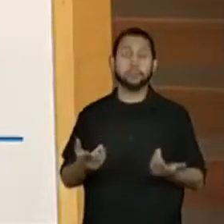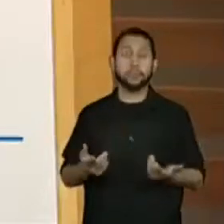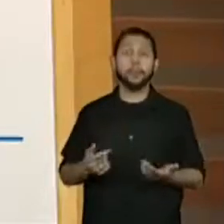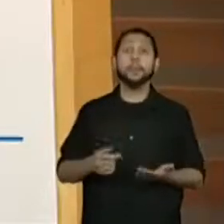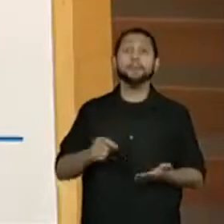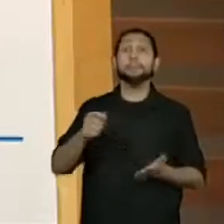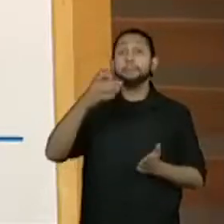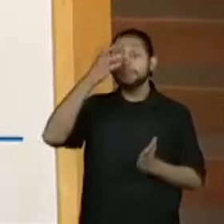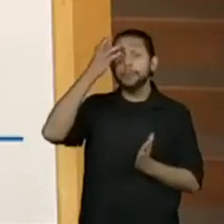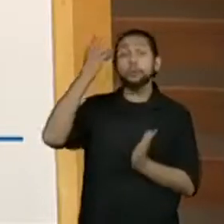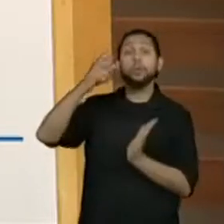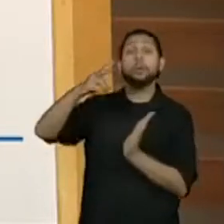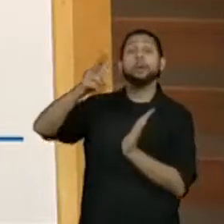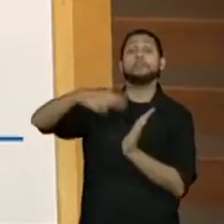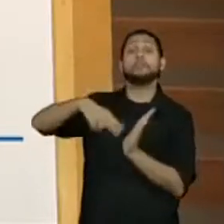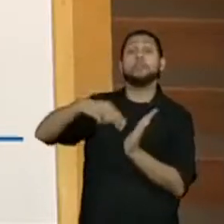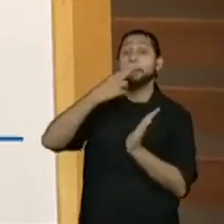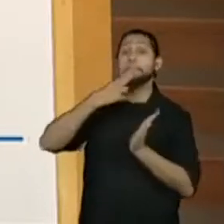Remetente.